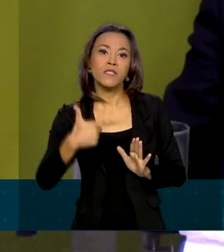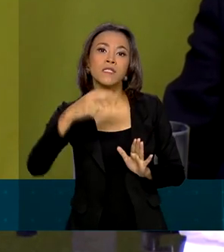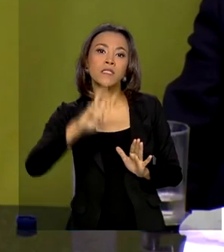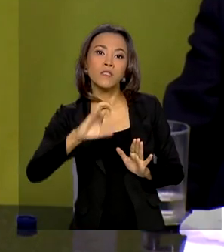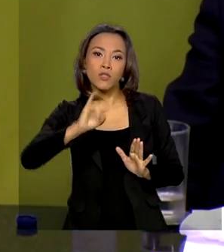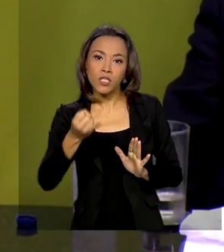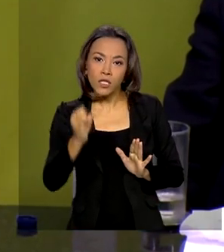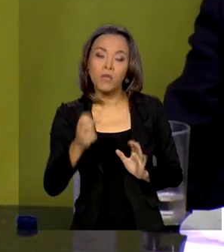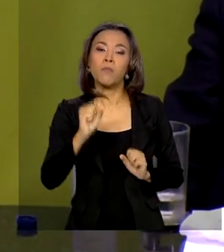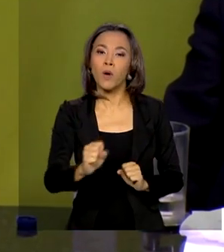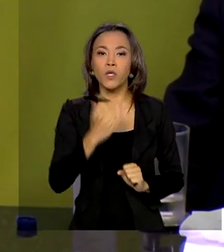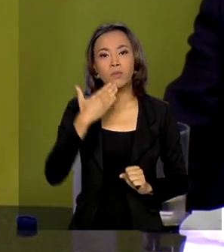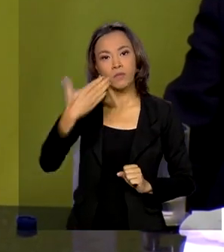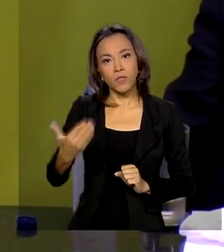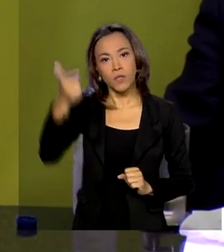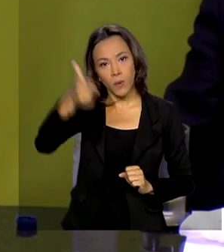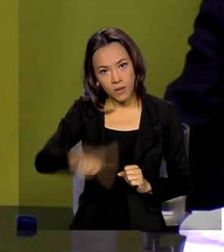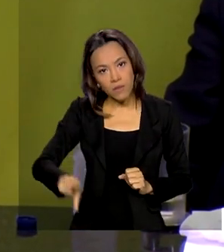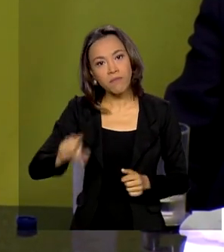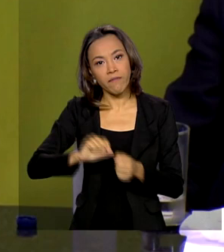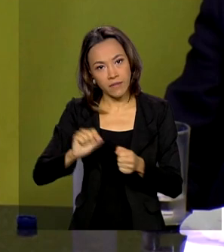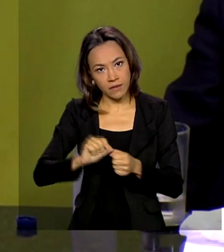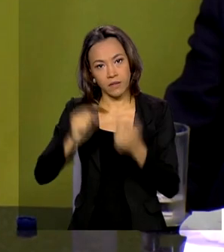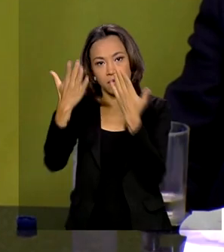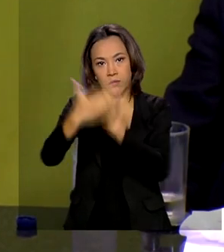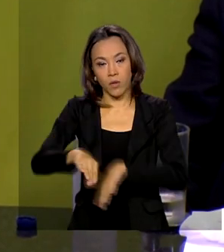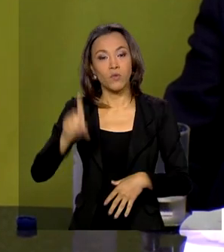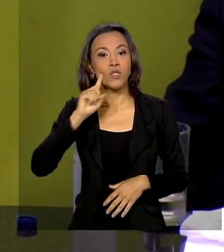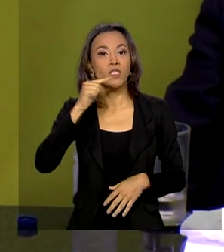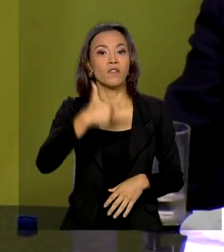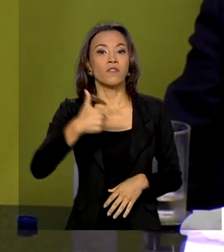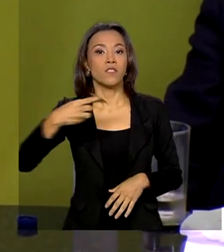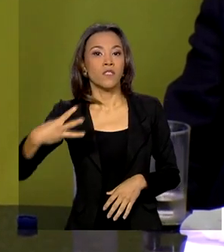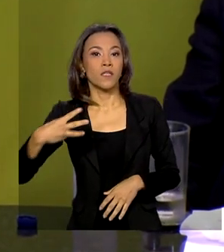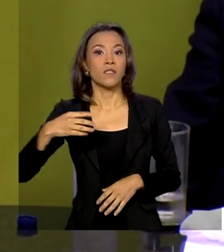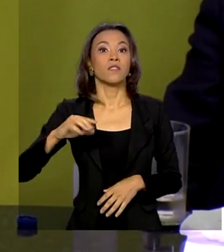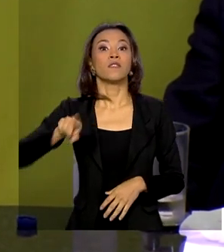poderá solicitar a reaplicação feita nos dias 23 e 24 de fevereiro.